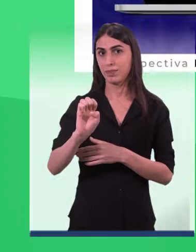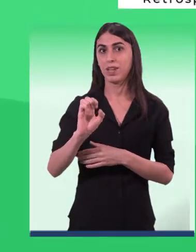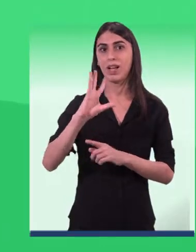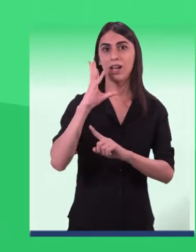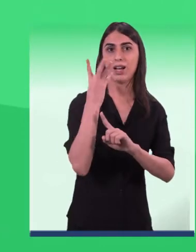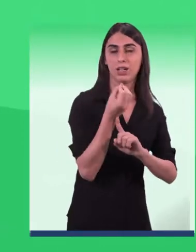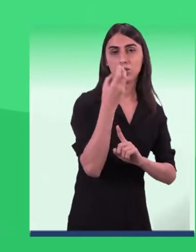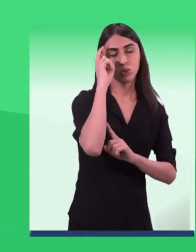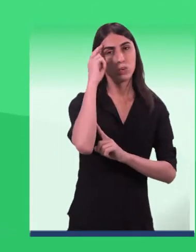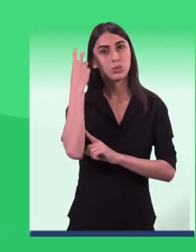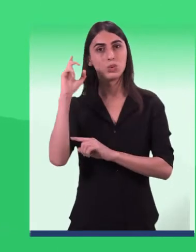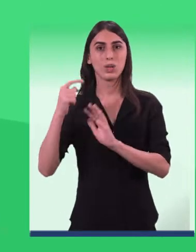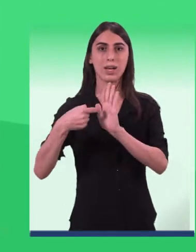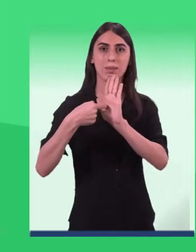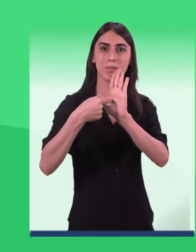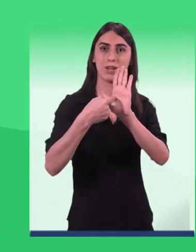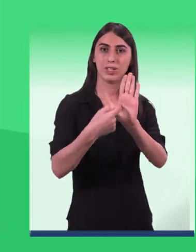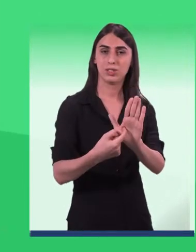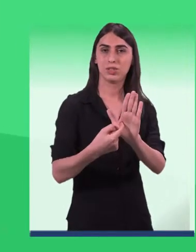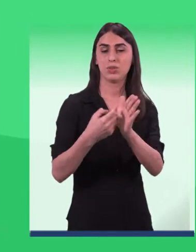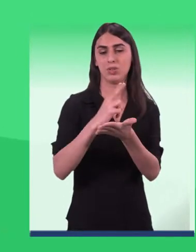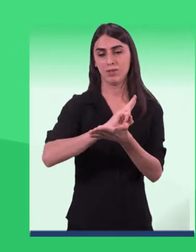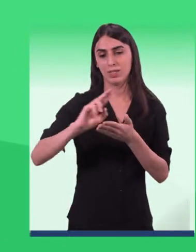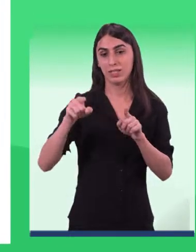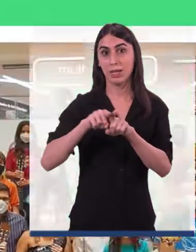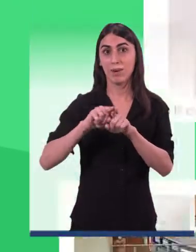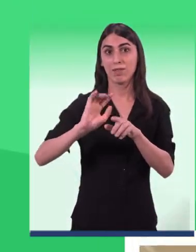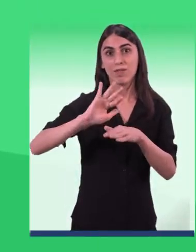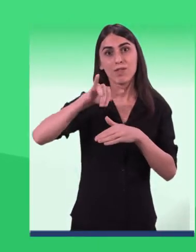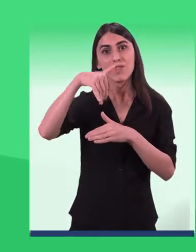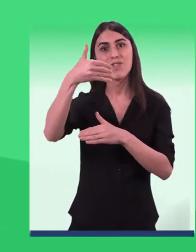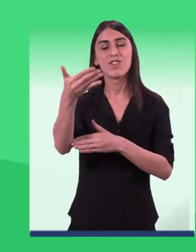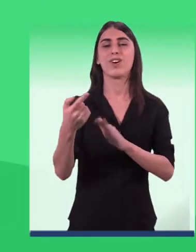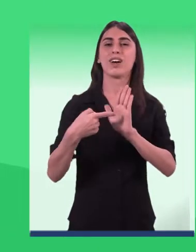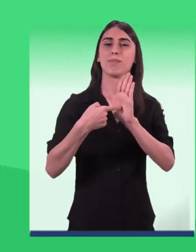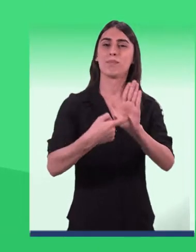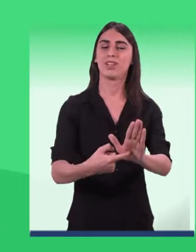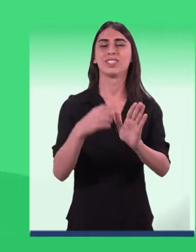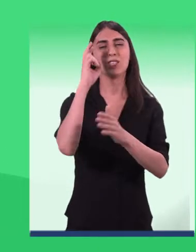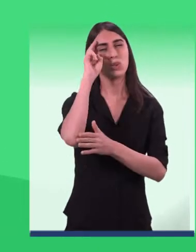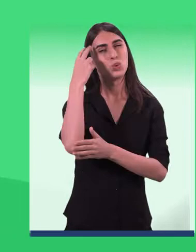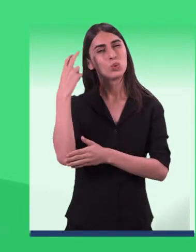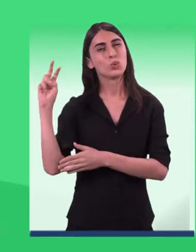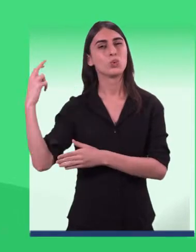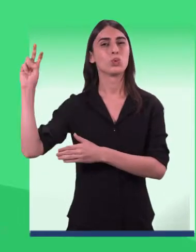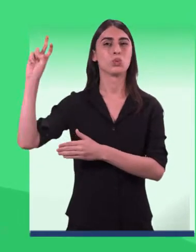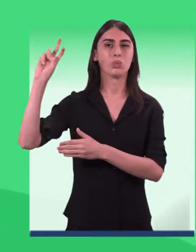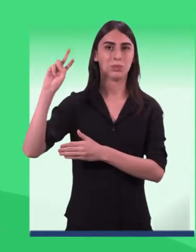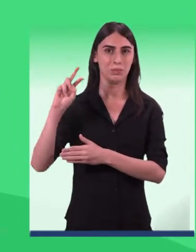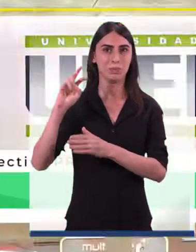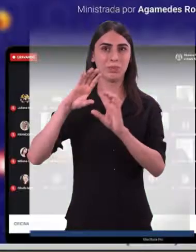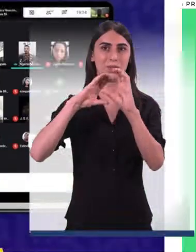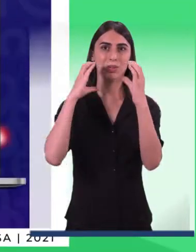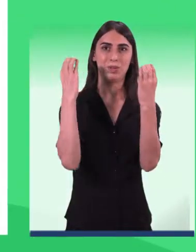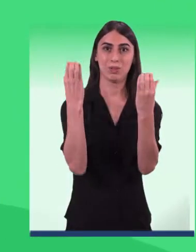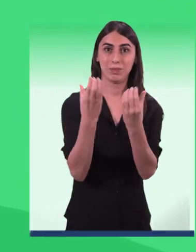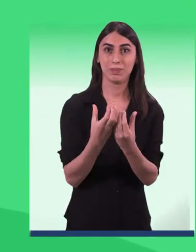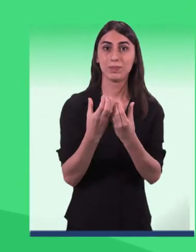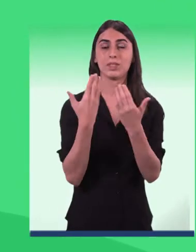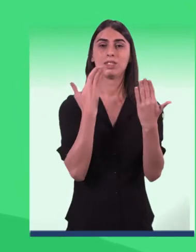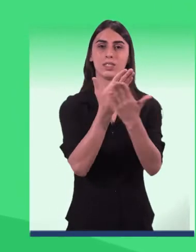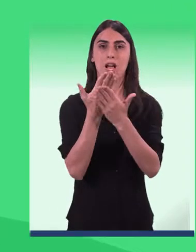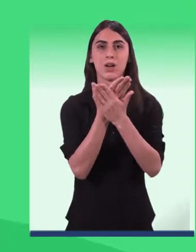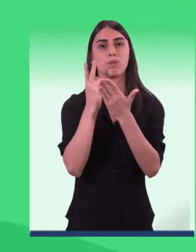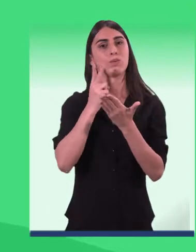colocou em destaque o nome da UFERSA dentro e fora da universidade, levando a riqueza da cultura para toda a comunidade. As